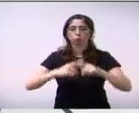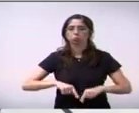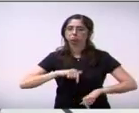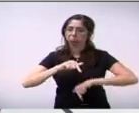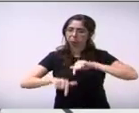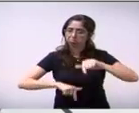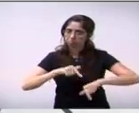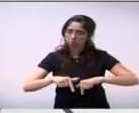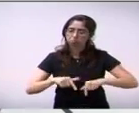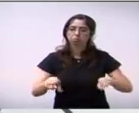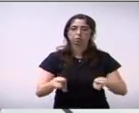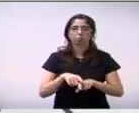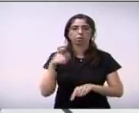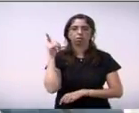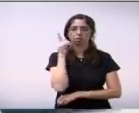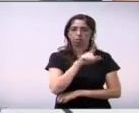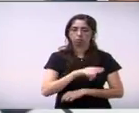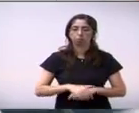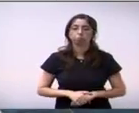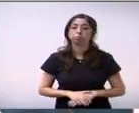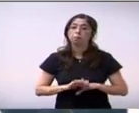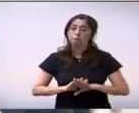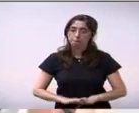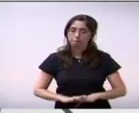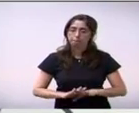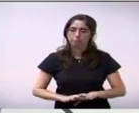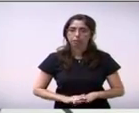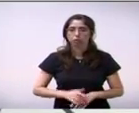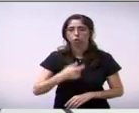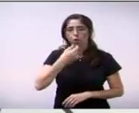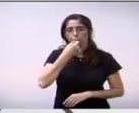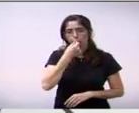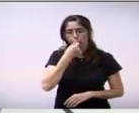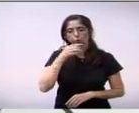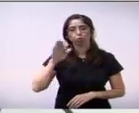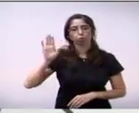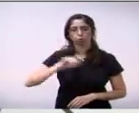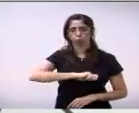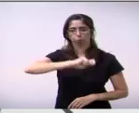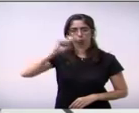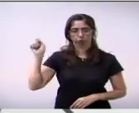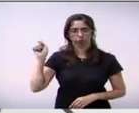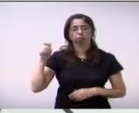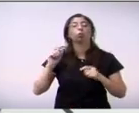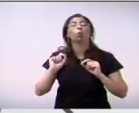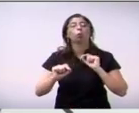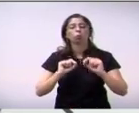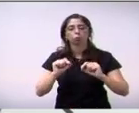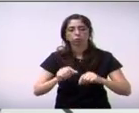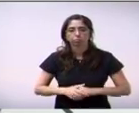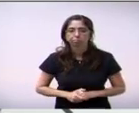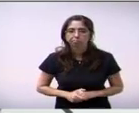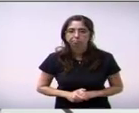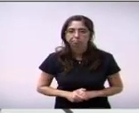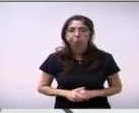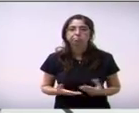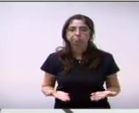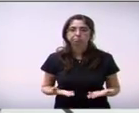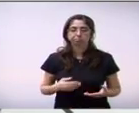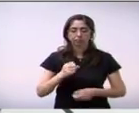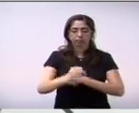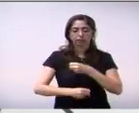continuaram mas a arbitragem do futsal e dos jogos trabalhadores foram cancelados quando foi ter o campeonato futsal desse ano